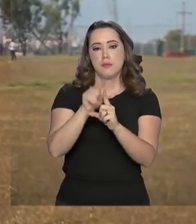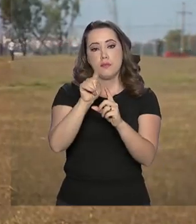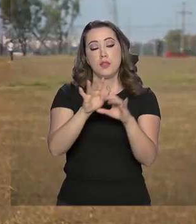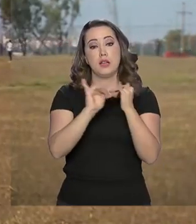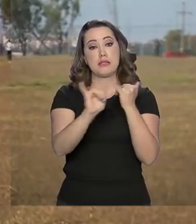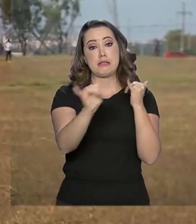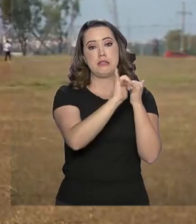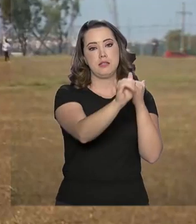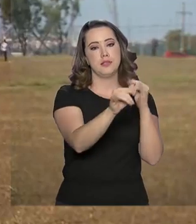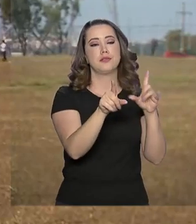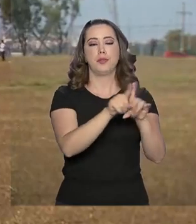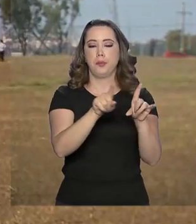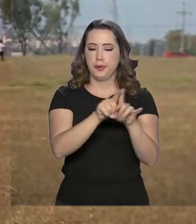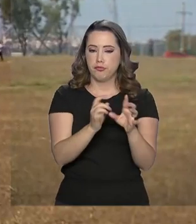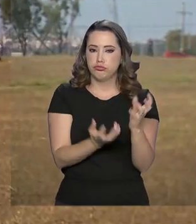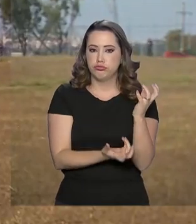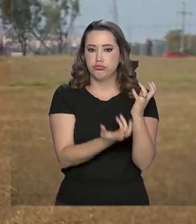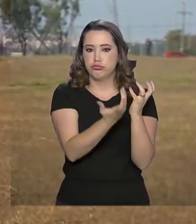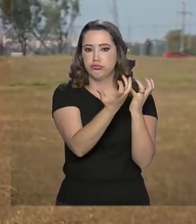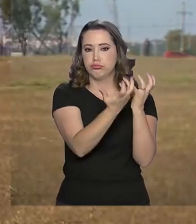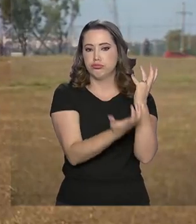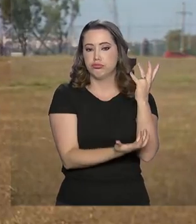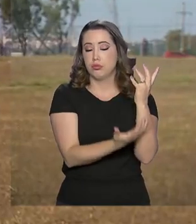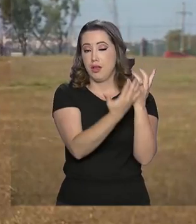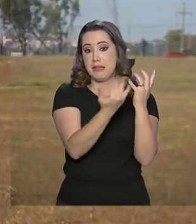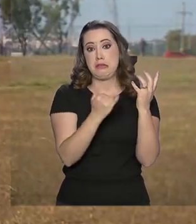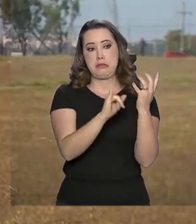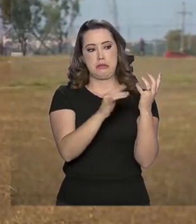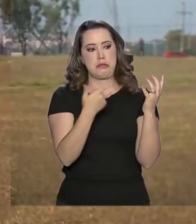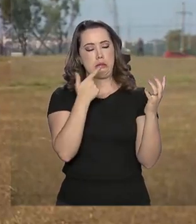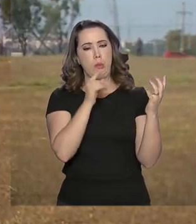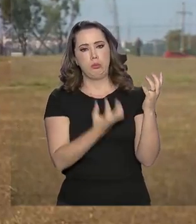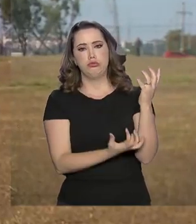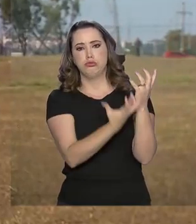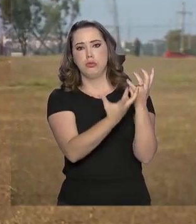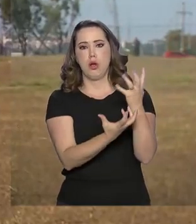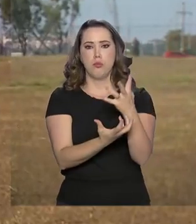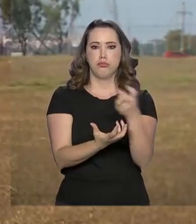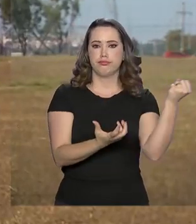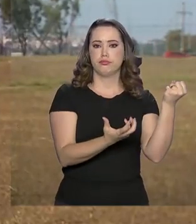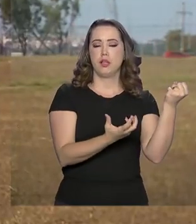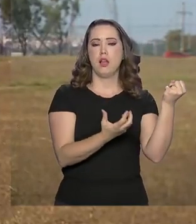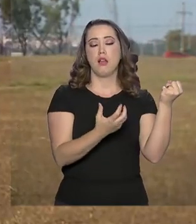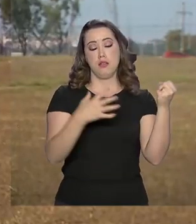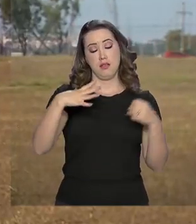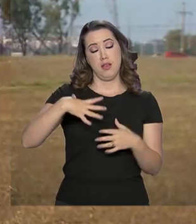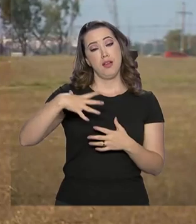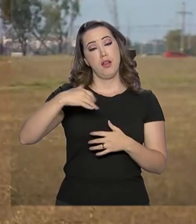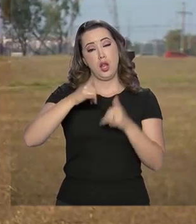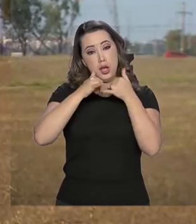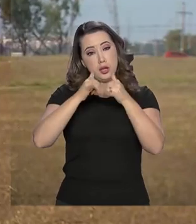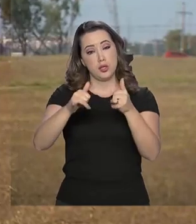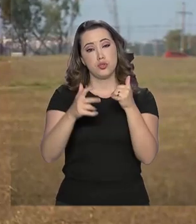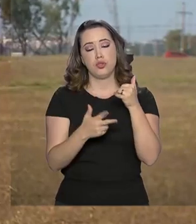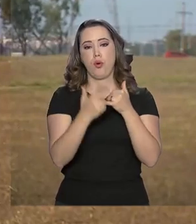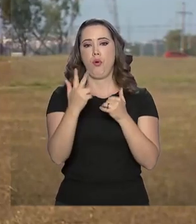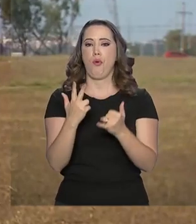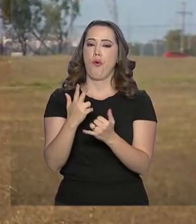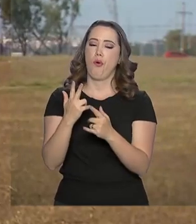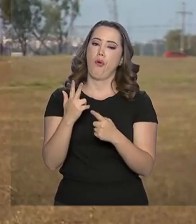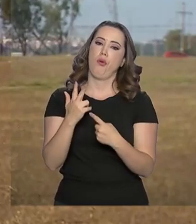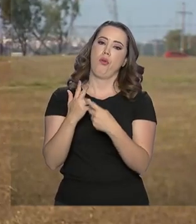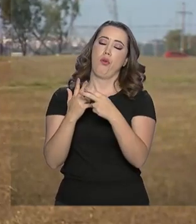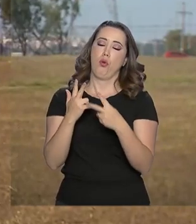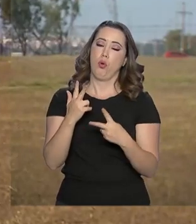energia ficam expostas. Se atingidas, podem causar apagões em serviços públicos, como transportes e